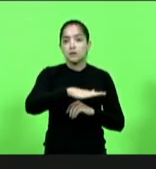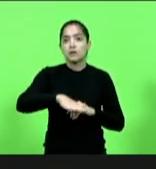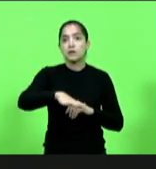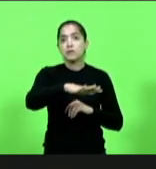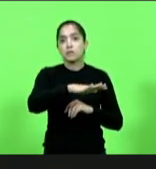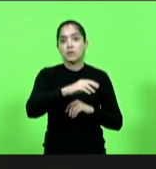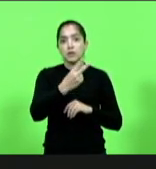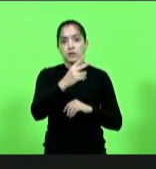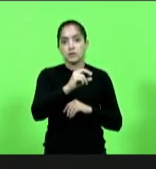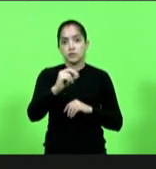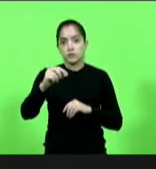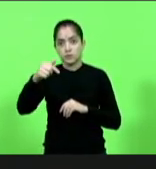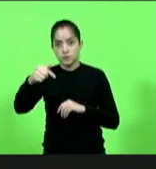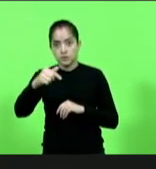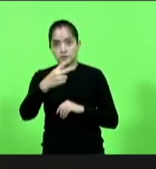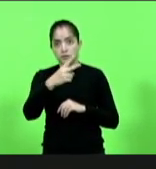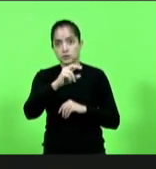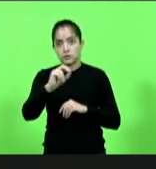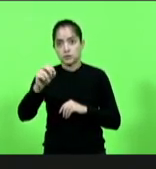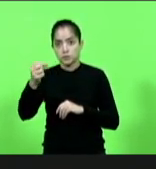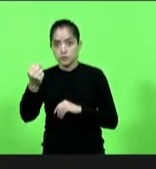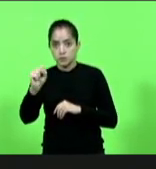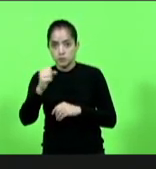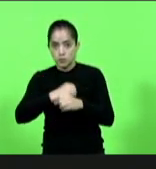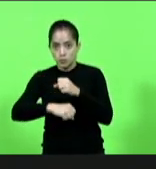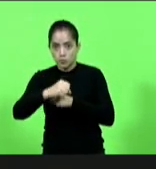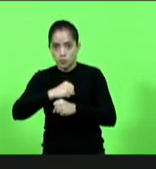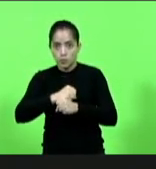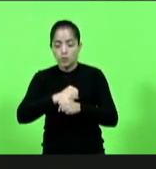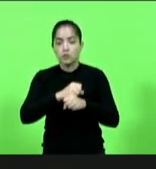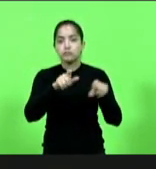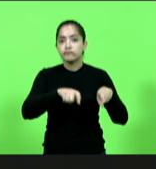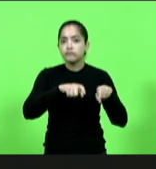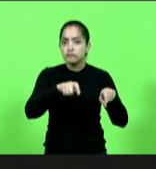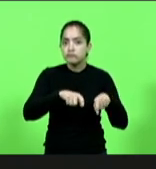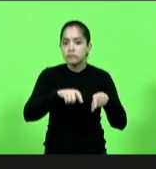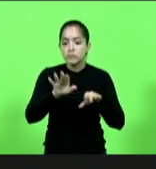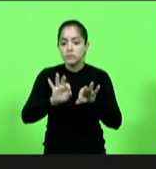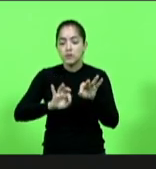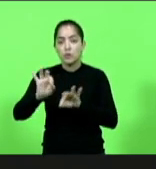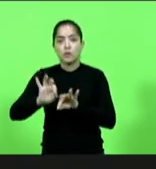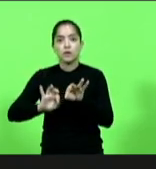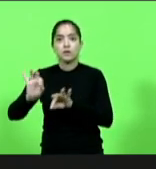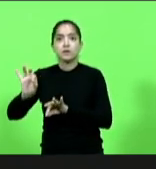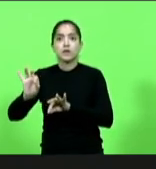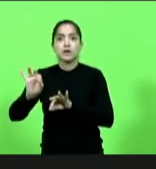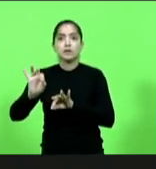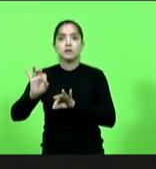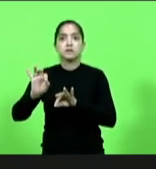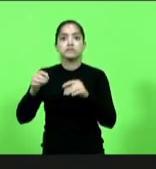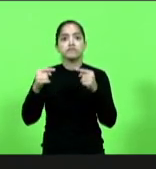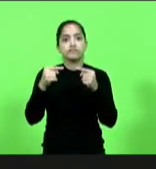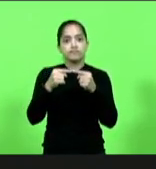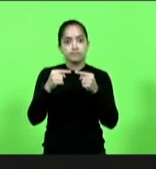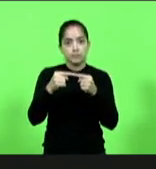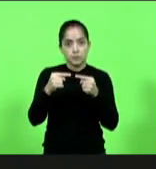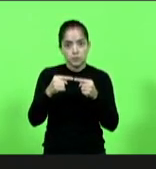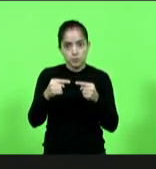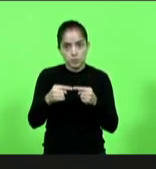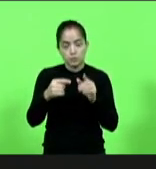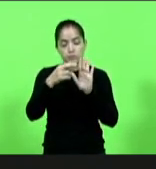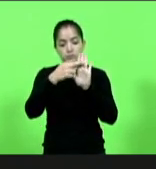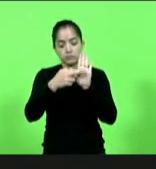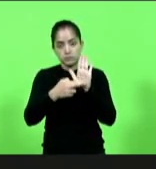2007 e 2008, possibilitando aí aos agricultores se organizarem de acordo com as normas